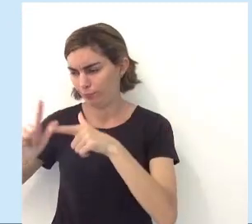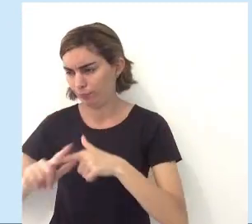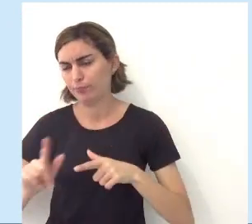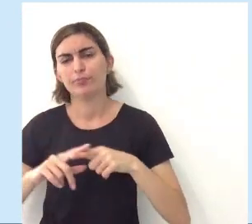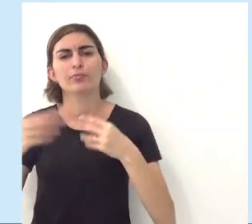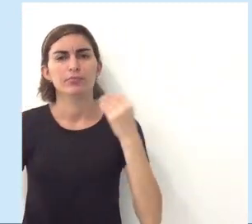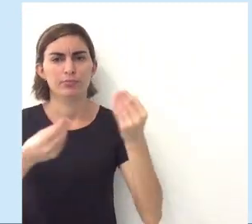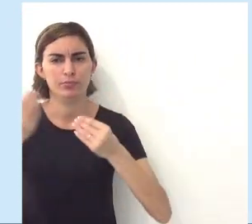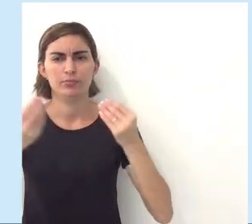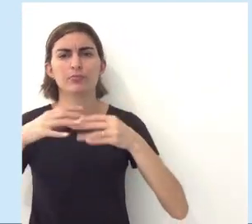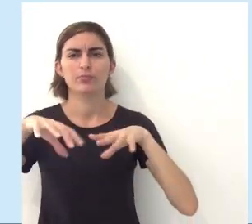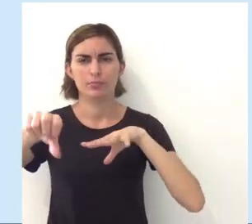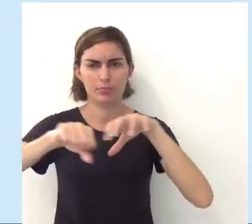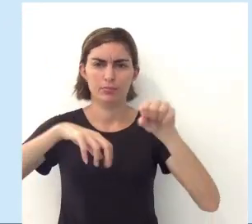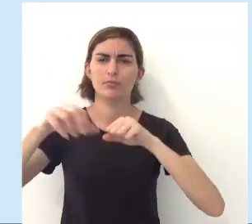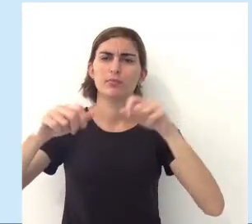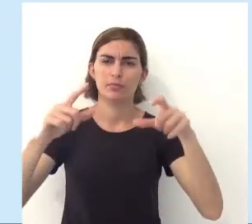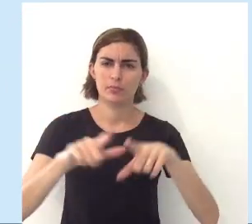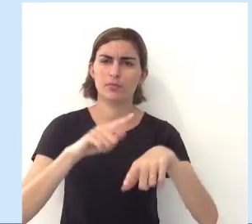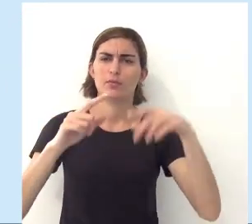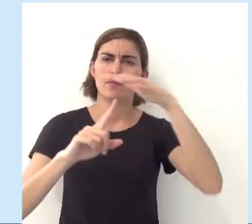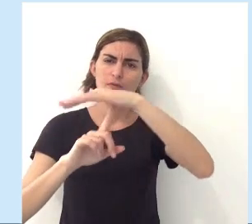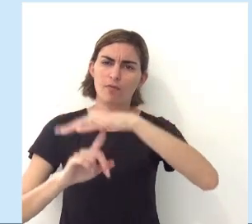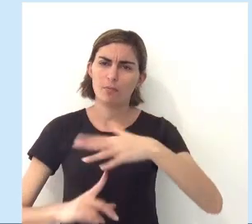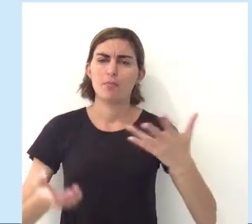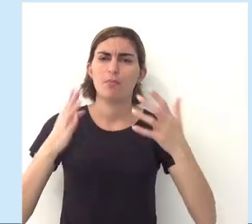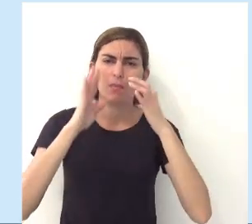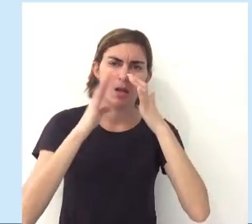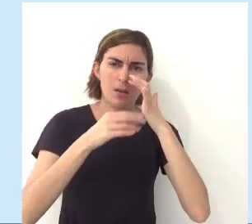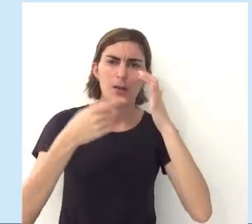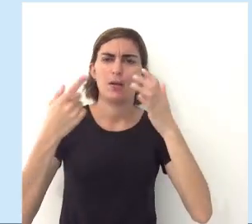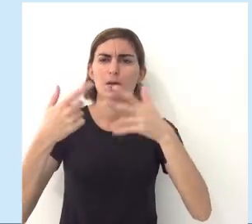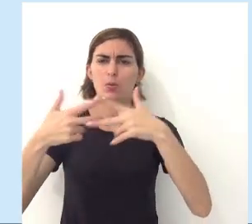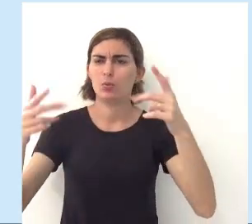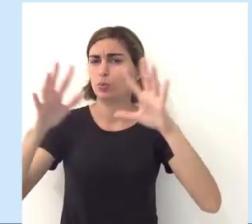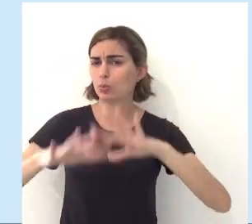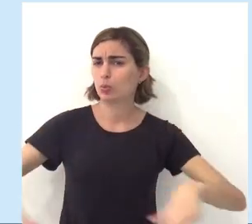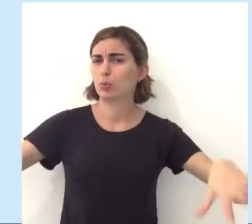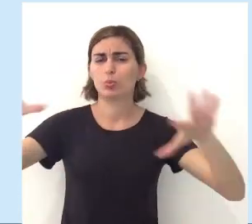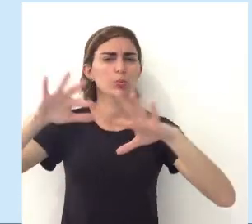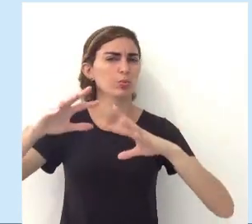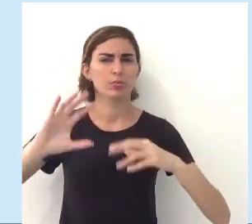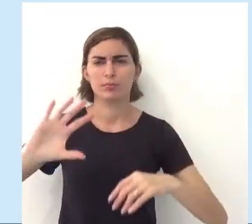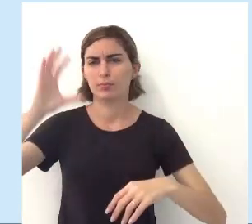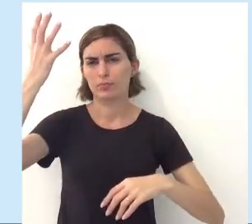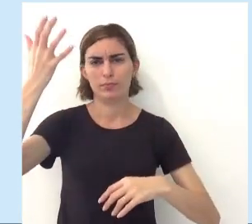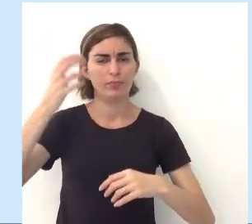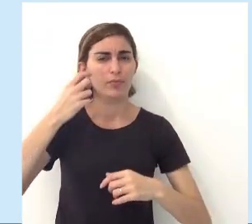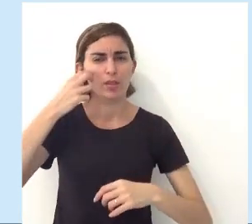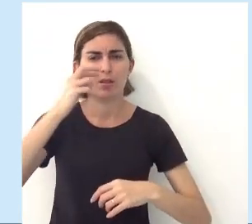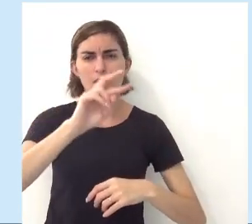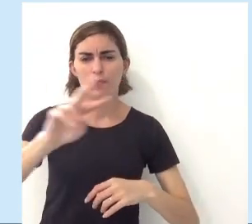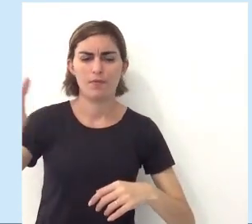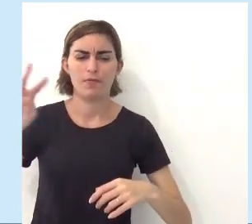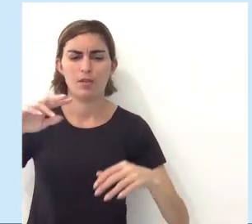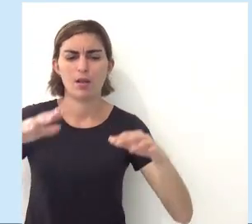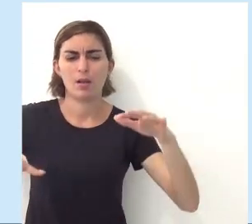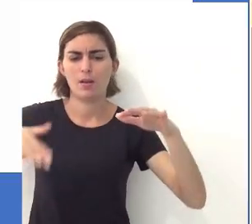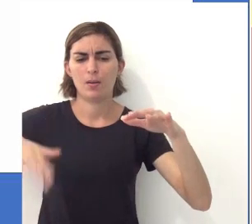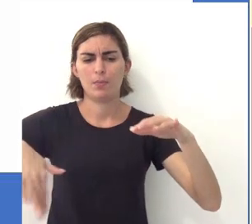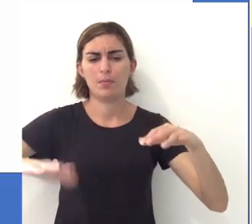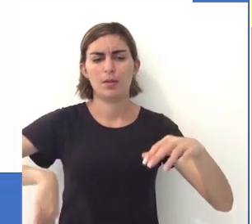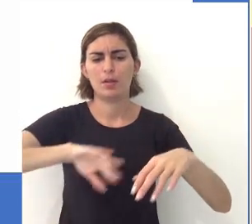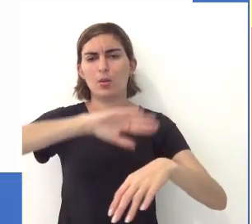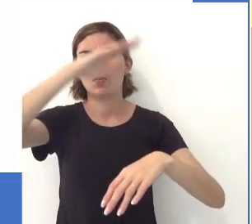ter problemas com essas ocupações de resortes, né, toda a América Latina acontece isso, agora você vê aí